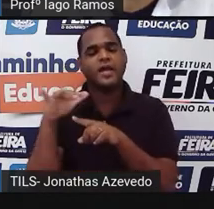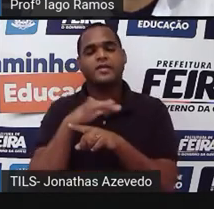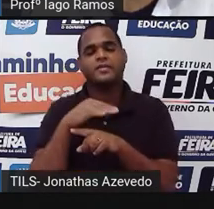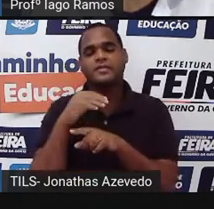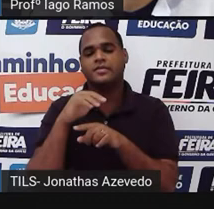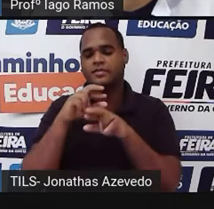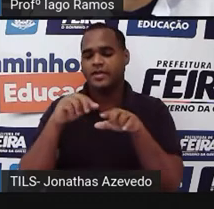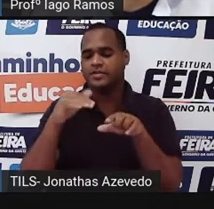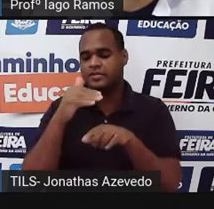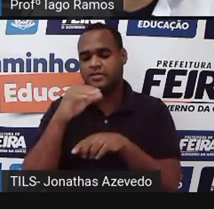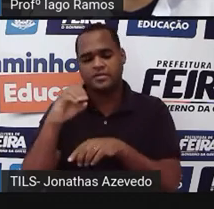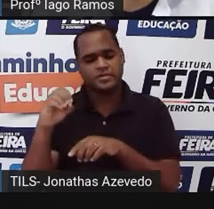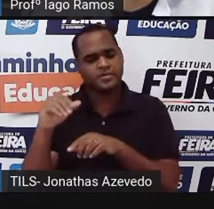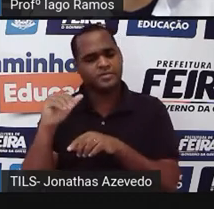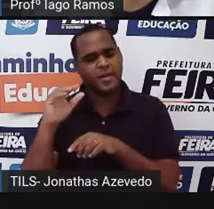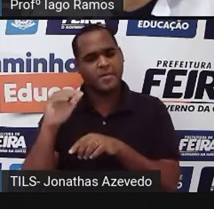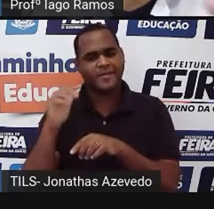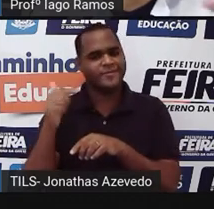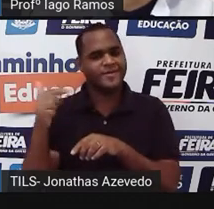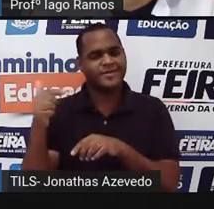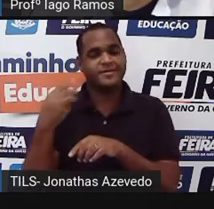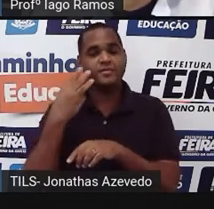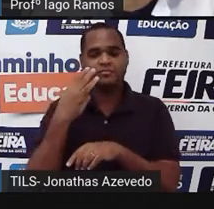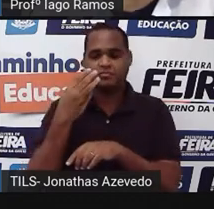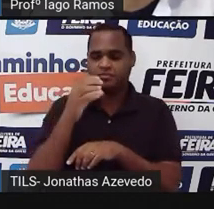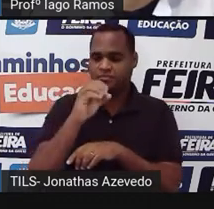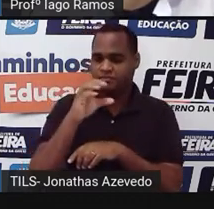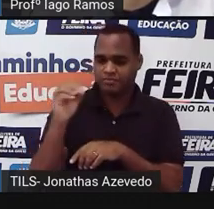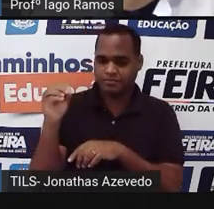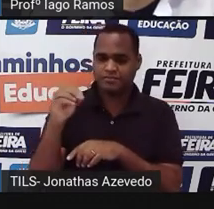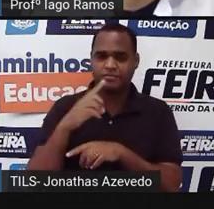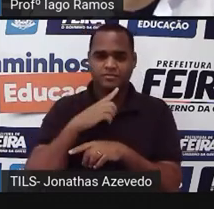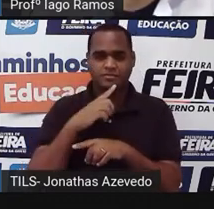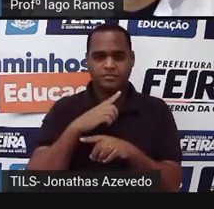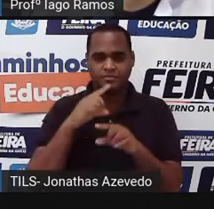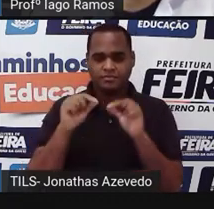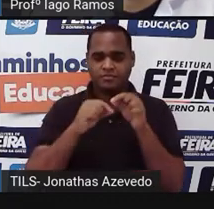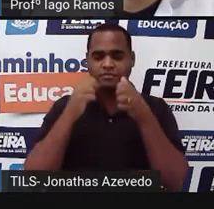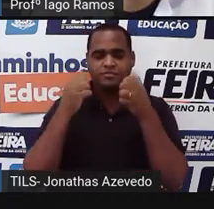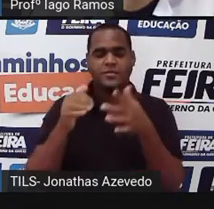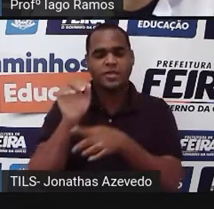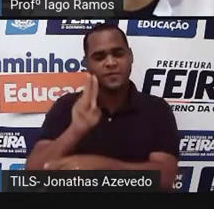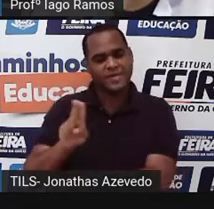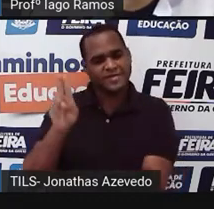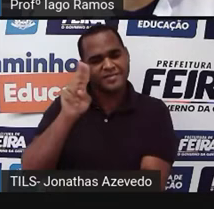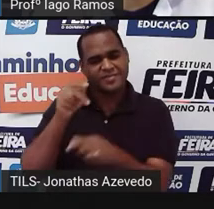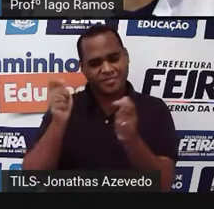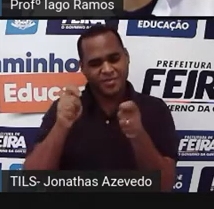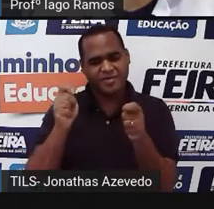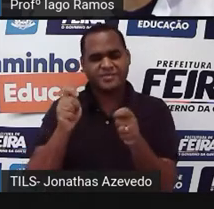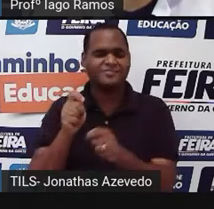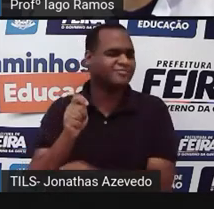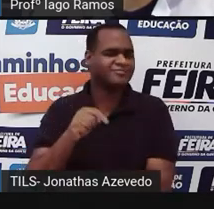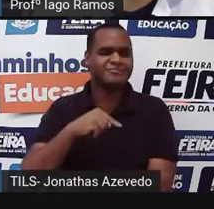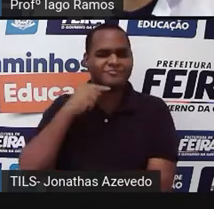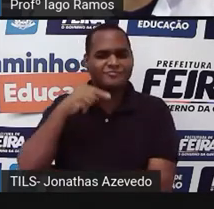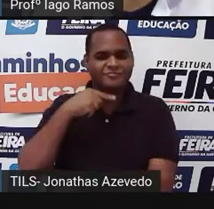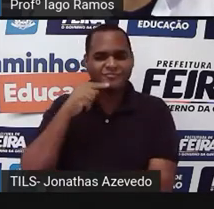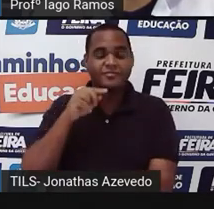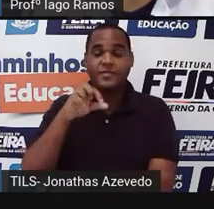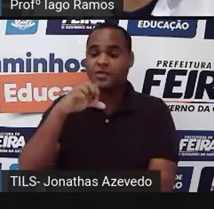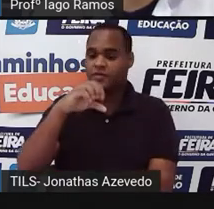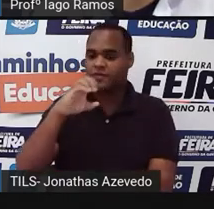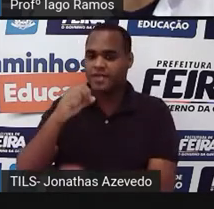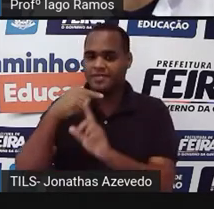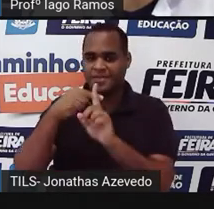né? Então o 300 já não tem por que usar então eu vou pegar só o 90